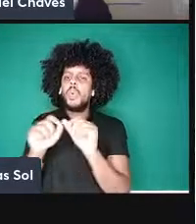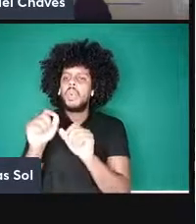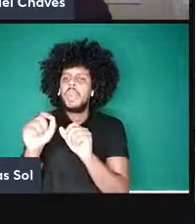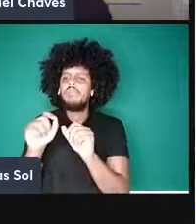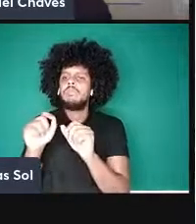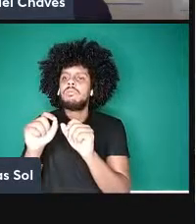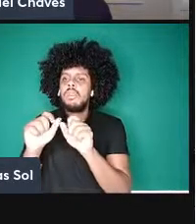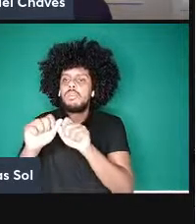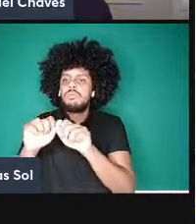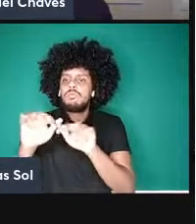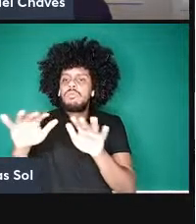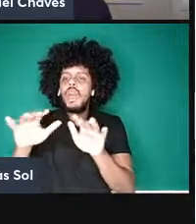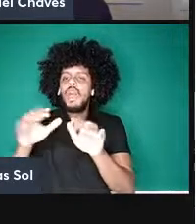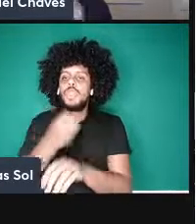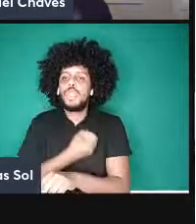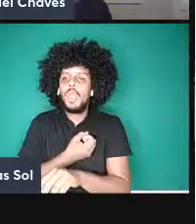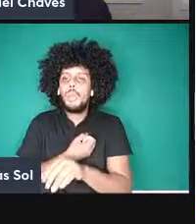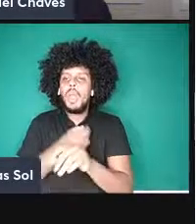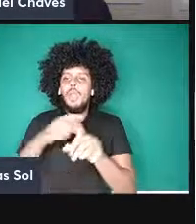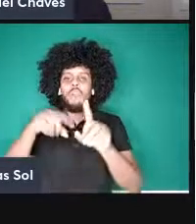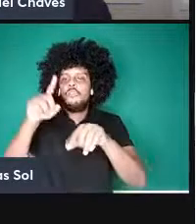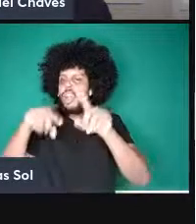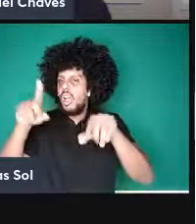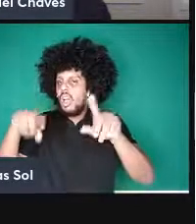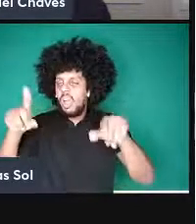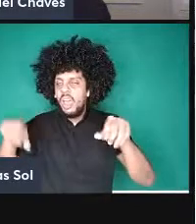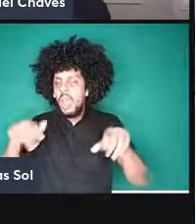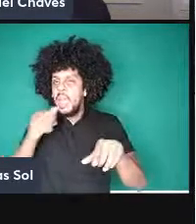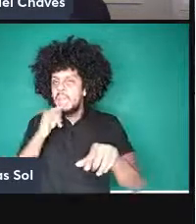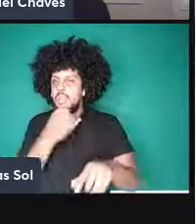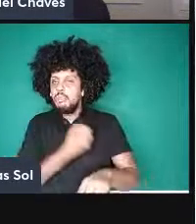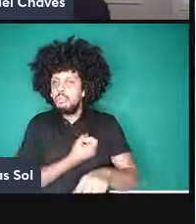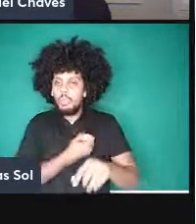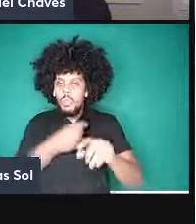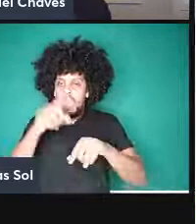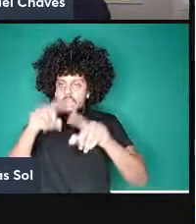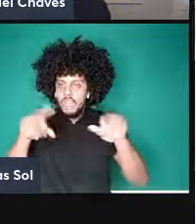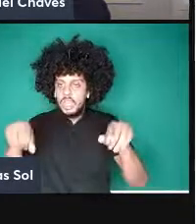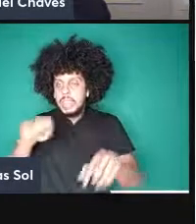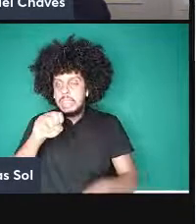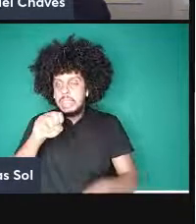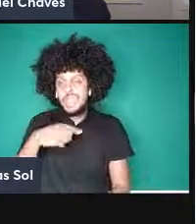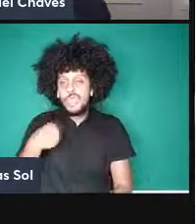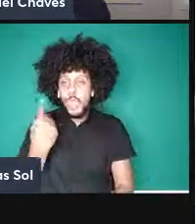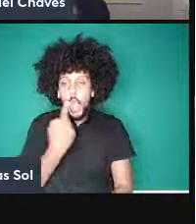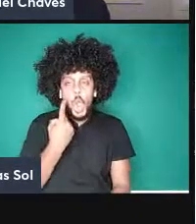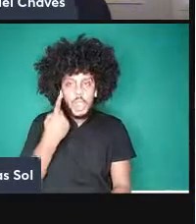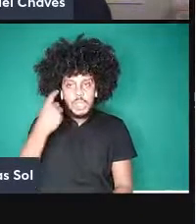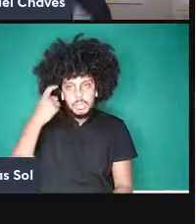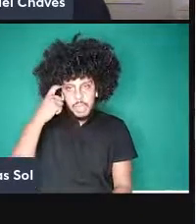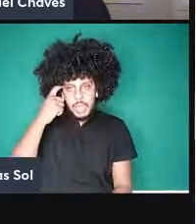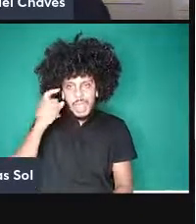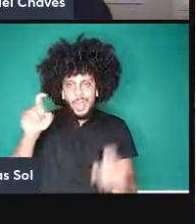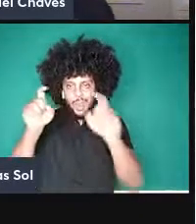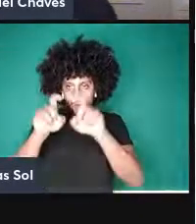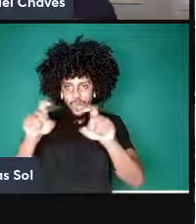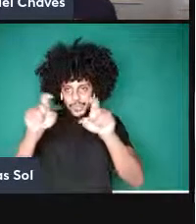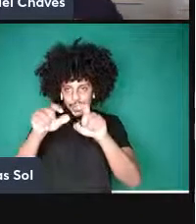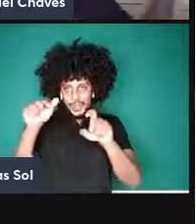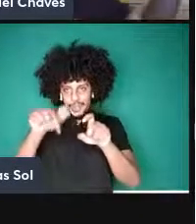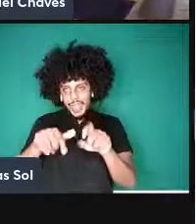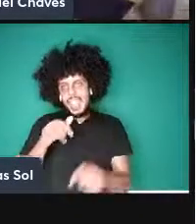de números aleatórios e por exemplo esses números aleatórios se a gente pensa no nosso computador quando a gente tem que fazer uma